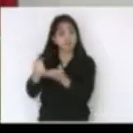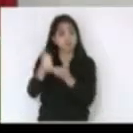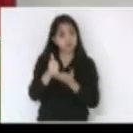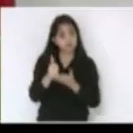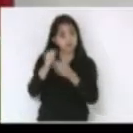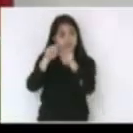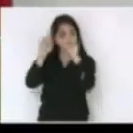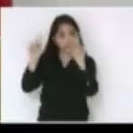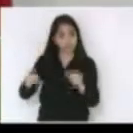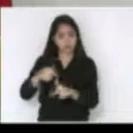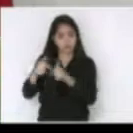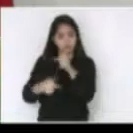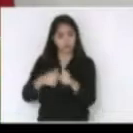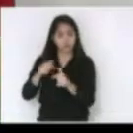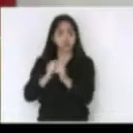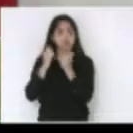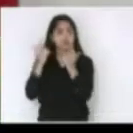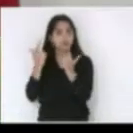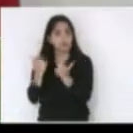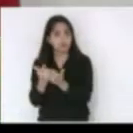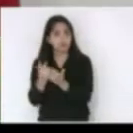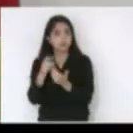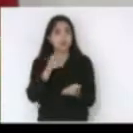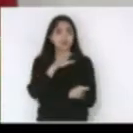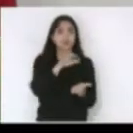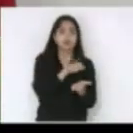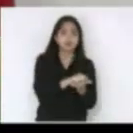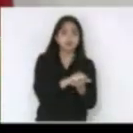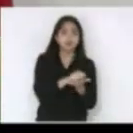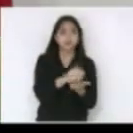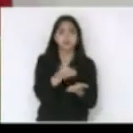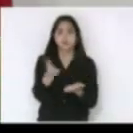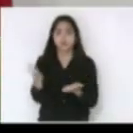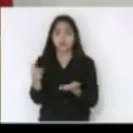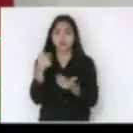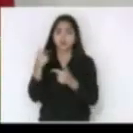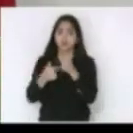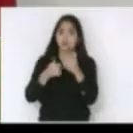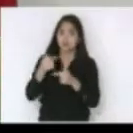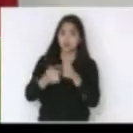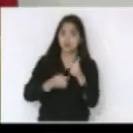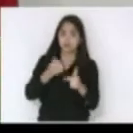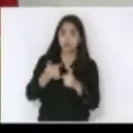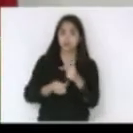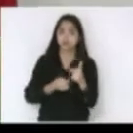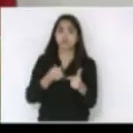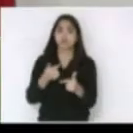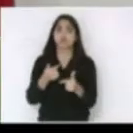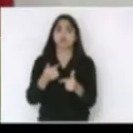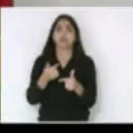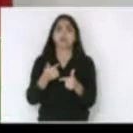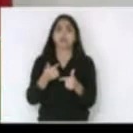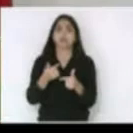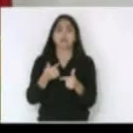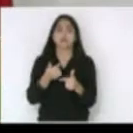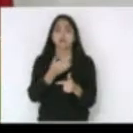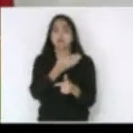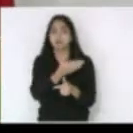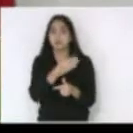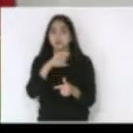de registrar também a competência dos servidores dessa casa através da Cleo